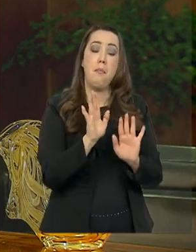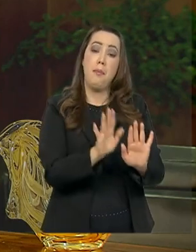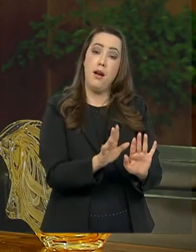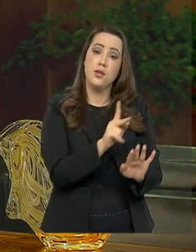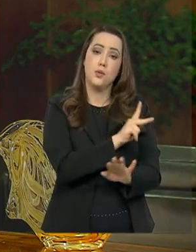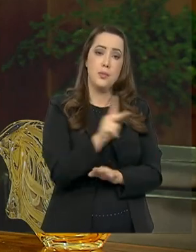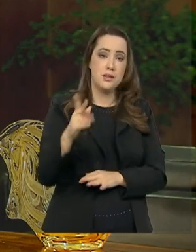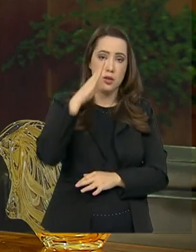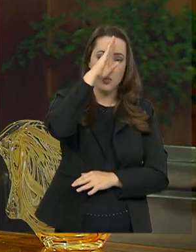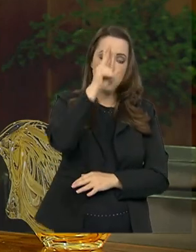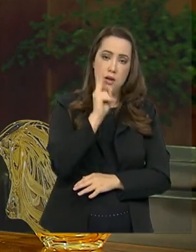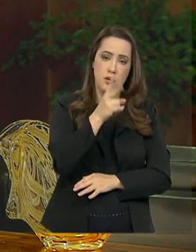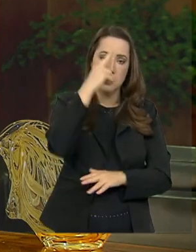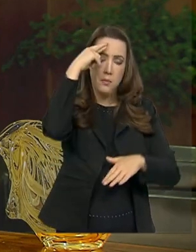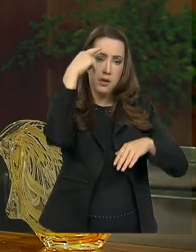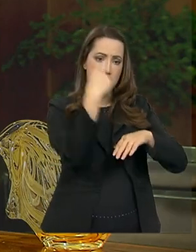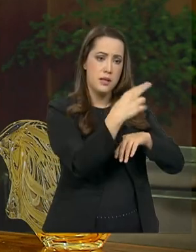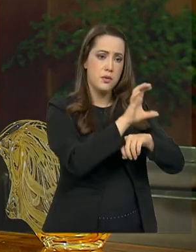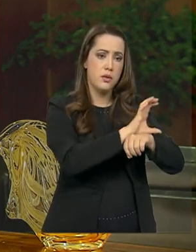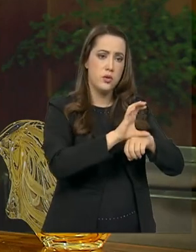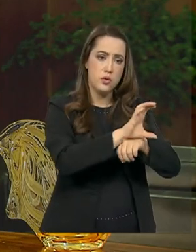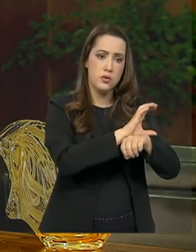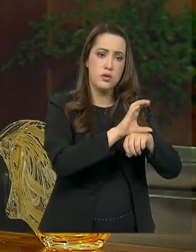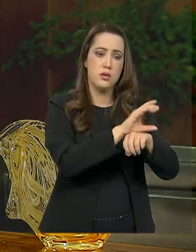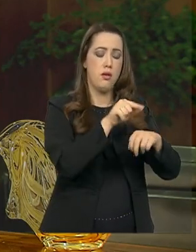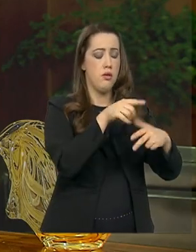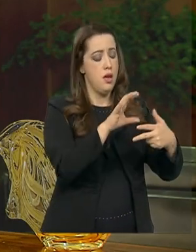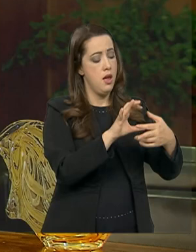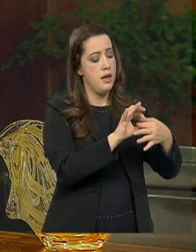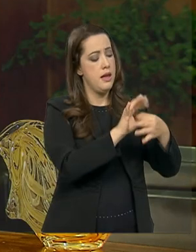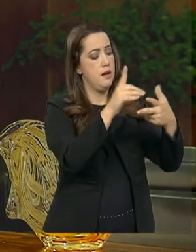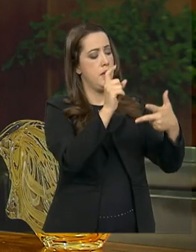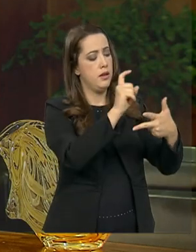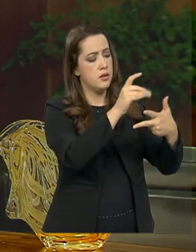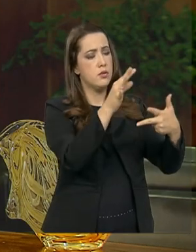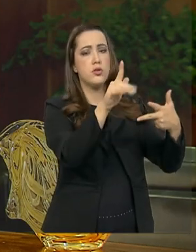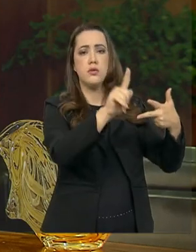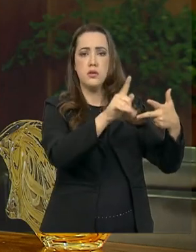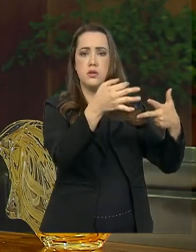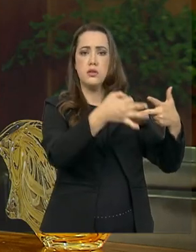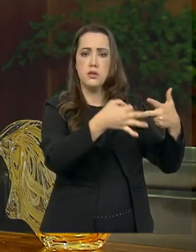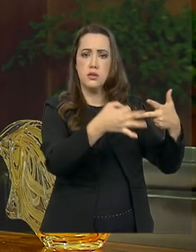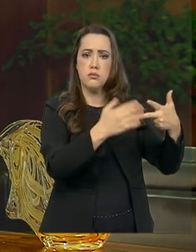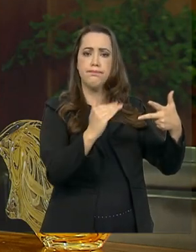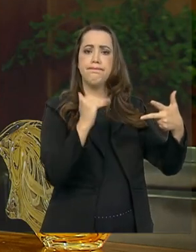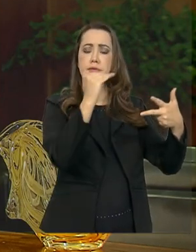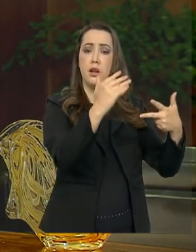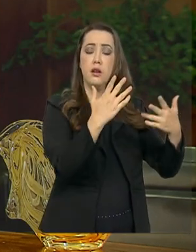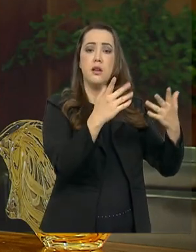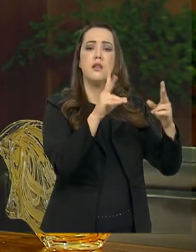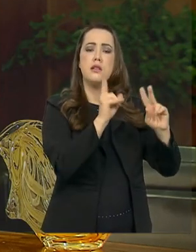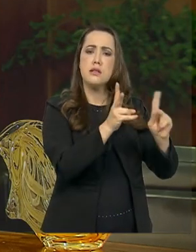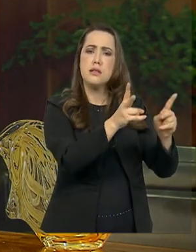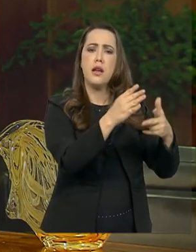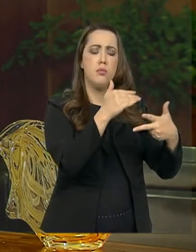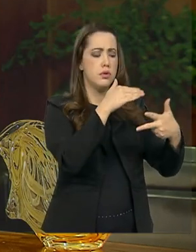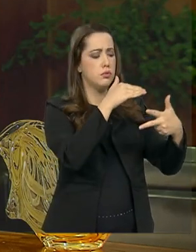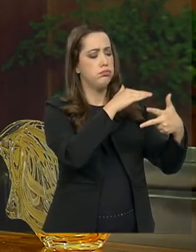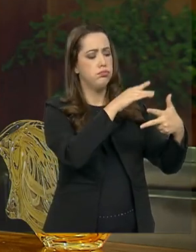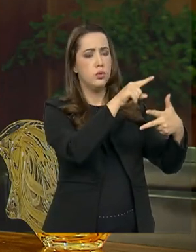respeita a Constituição, a independência e a harmonia dos poderes é fundamental para a nossa democracia. Os poderes têm que ser